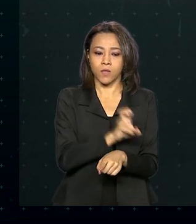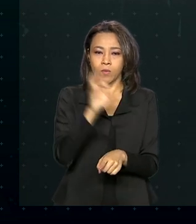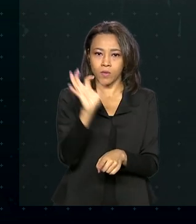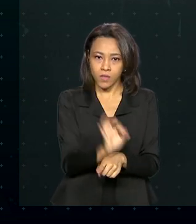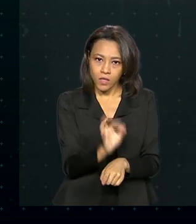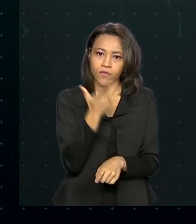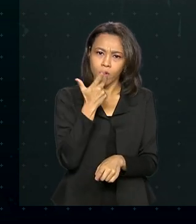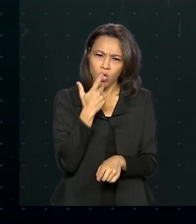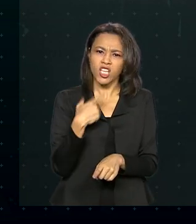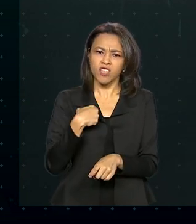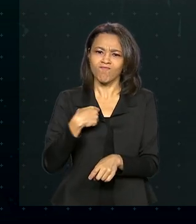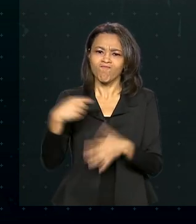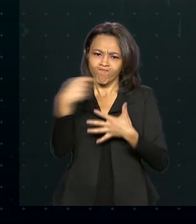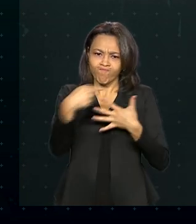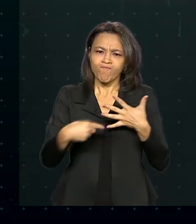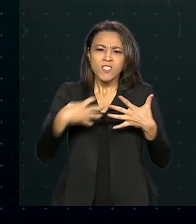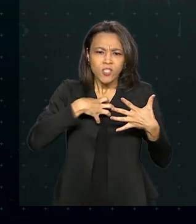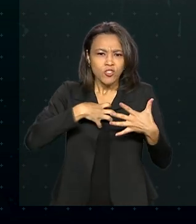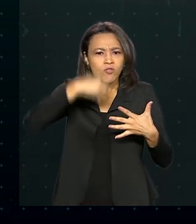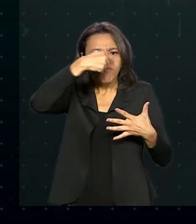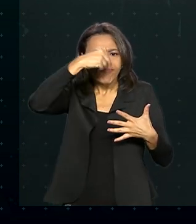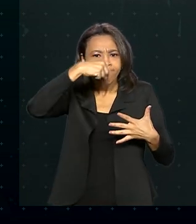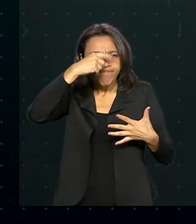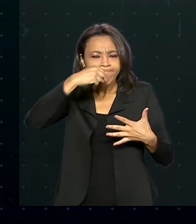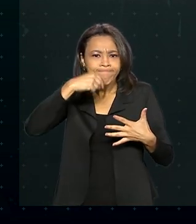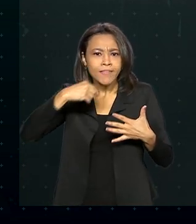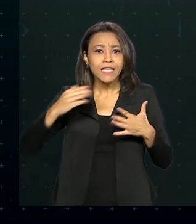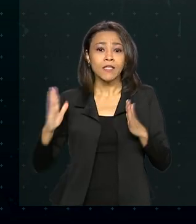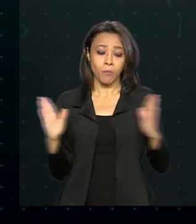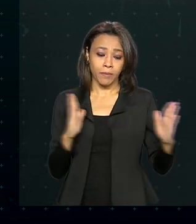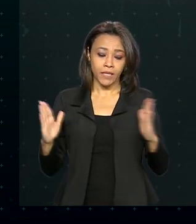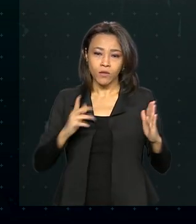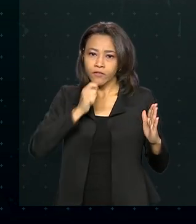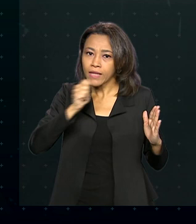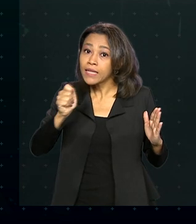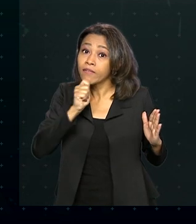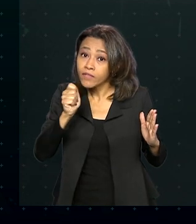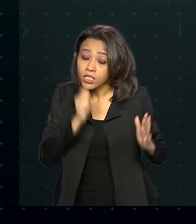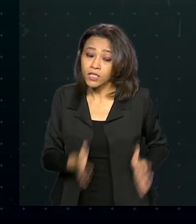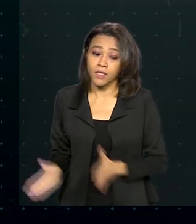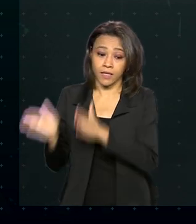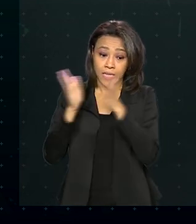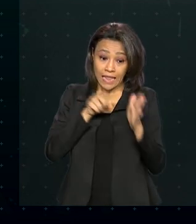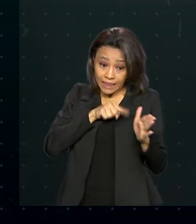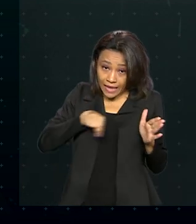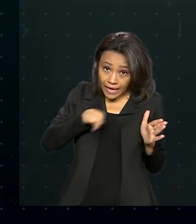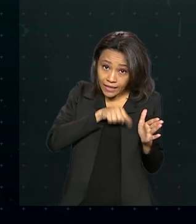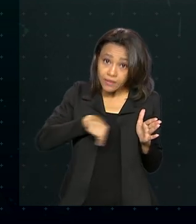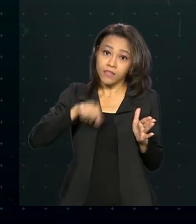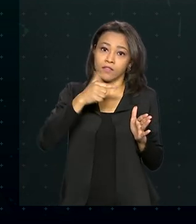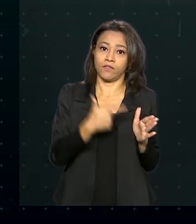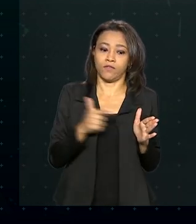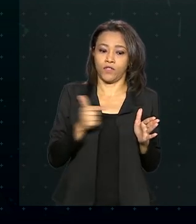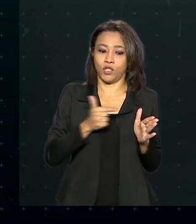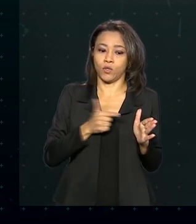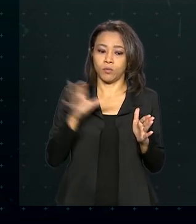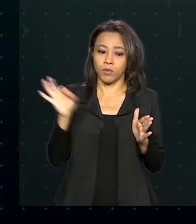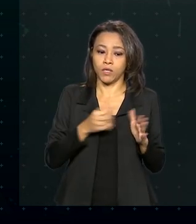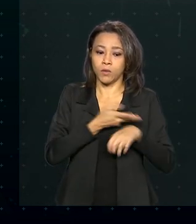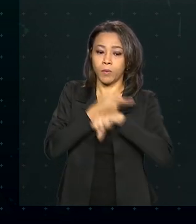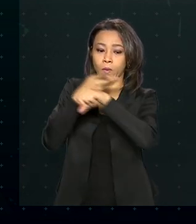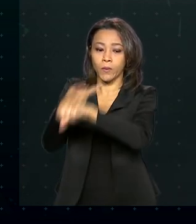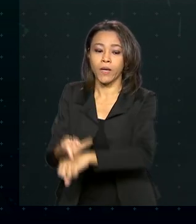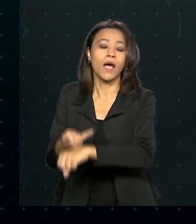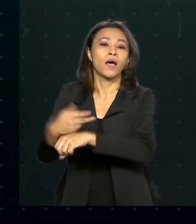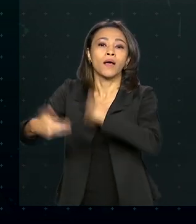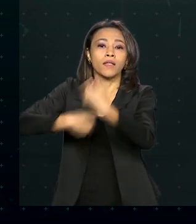tido algum sintoma de gripe na semana em que foi entrevistado. Desses, 22% procuraram por atendimento de